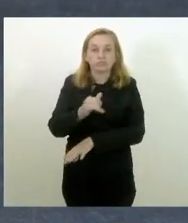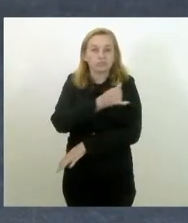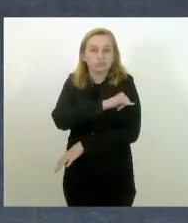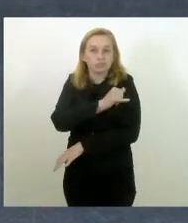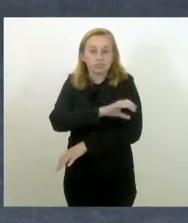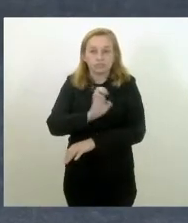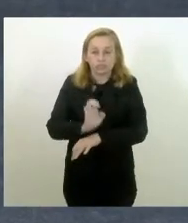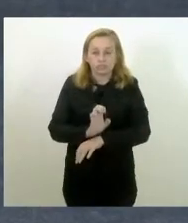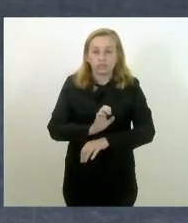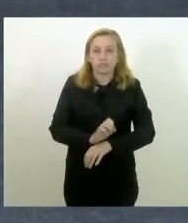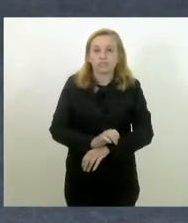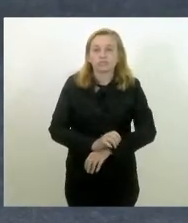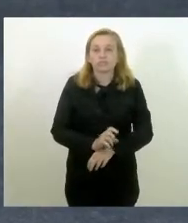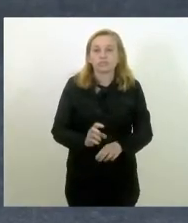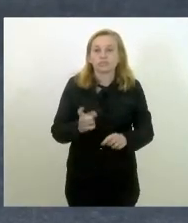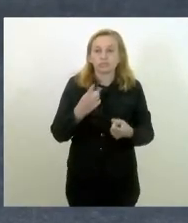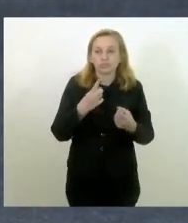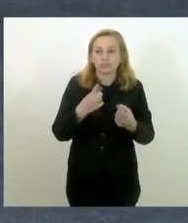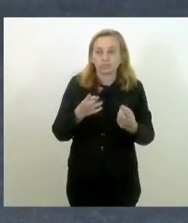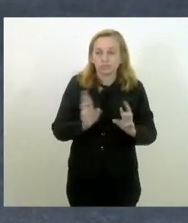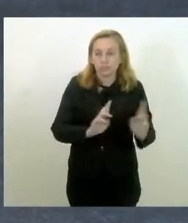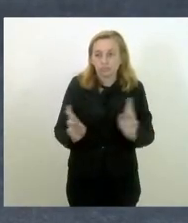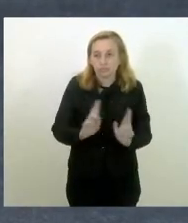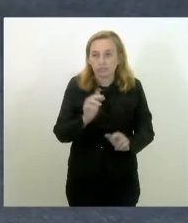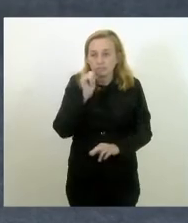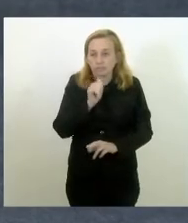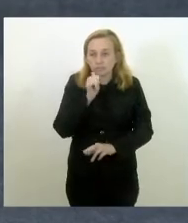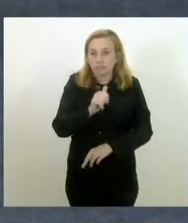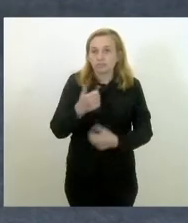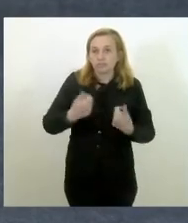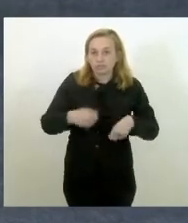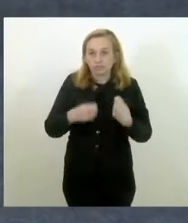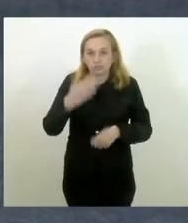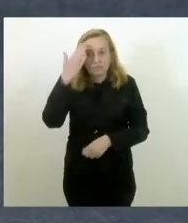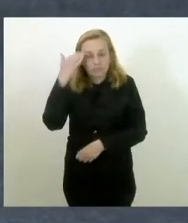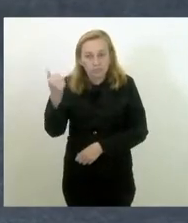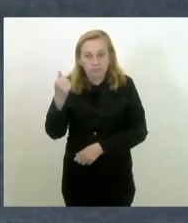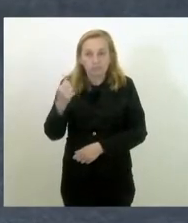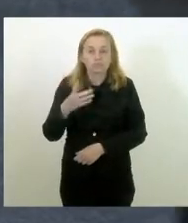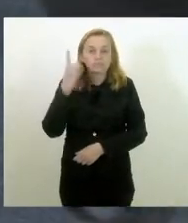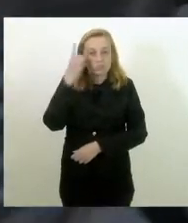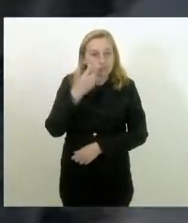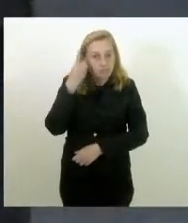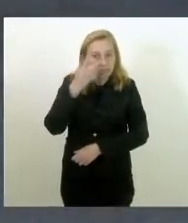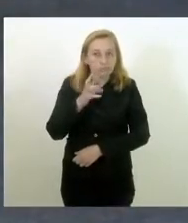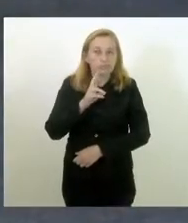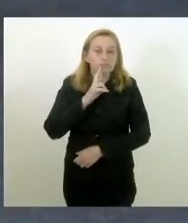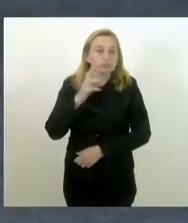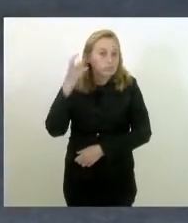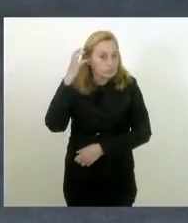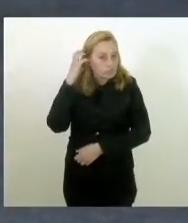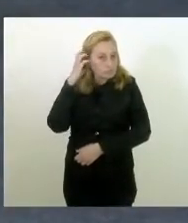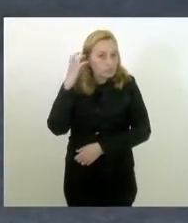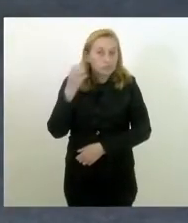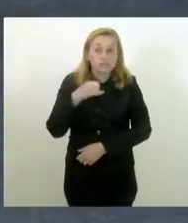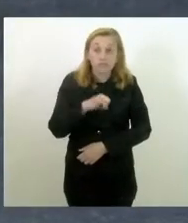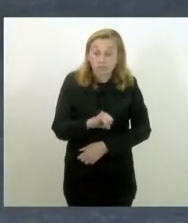mulheres. E aí a gente está precisando saber, da deputada Rosana, se essa